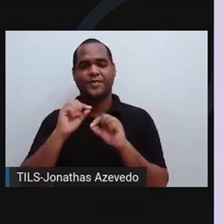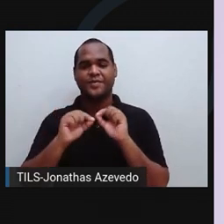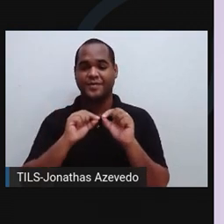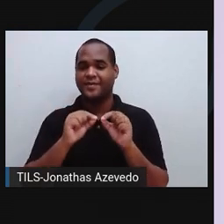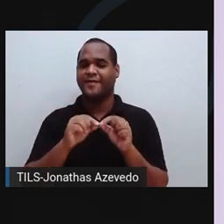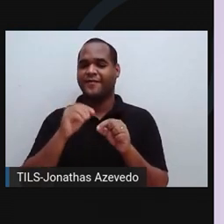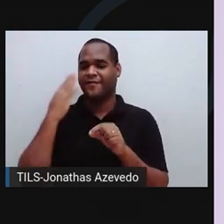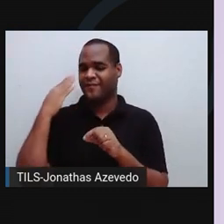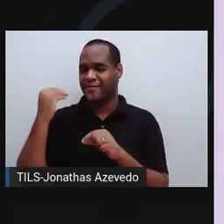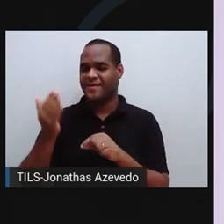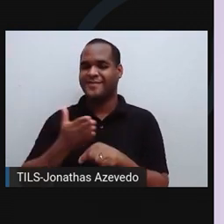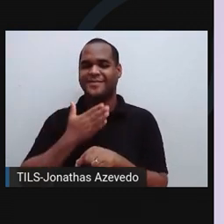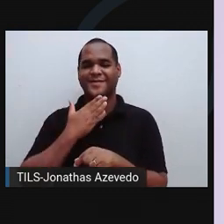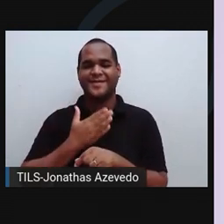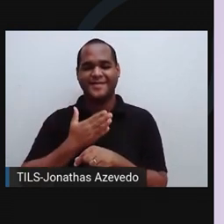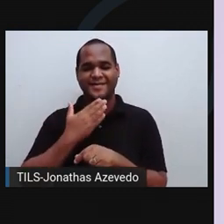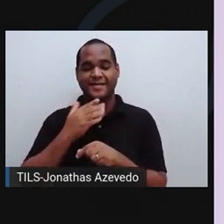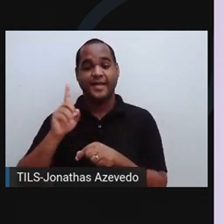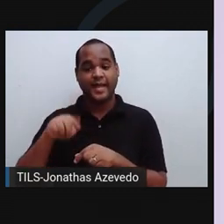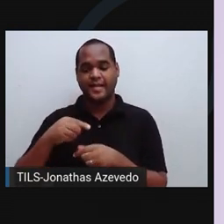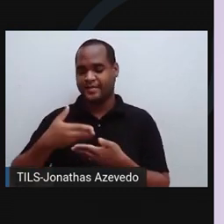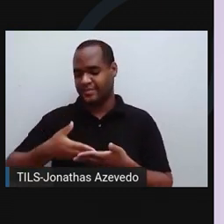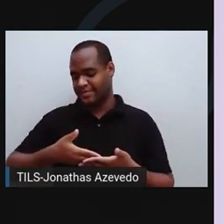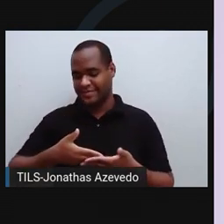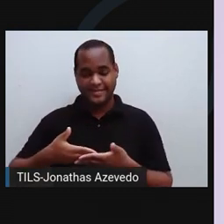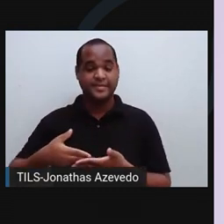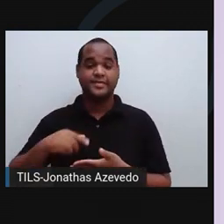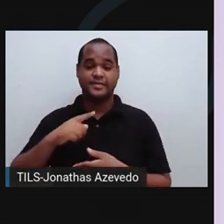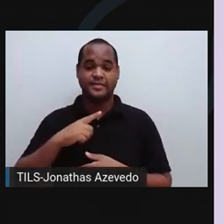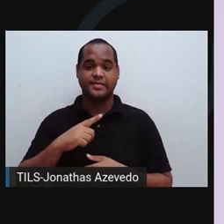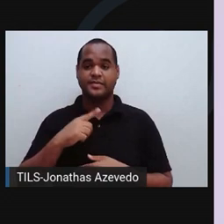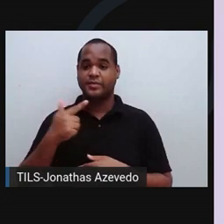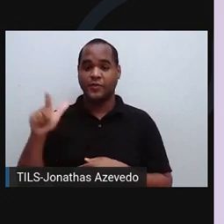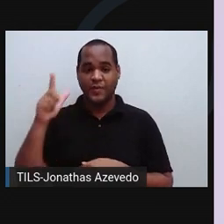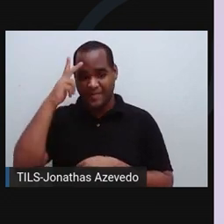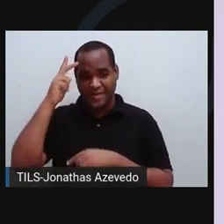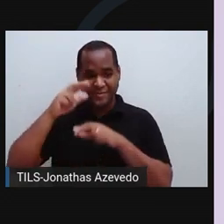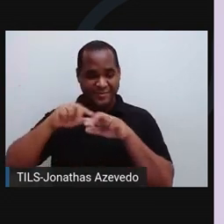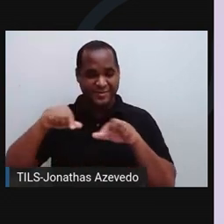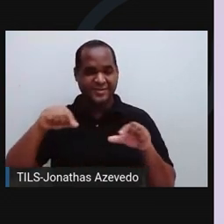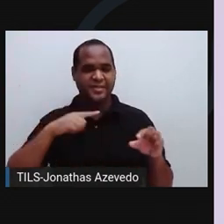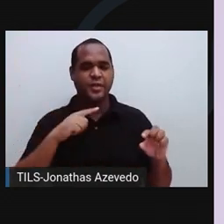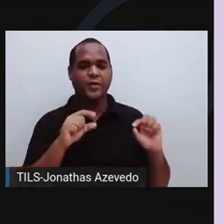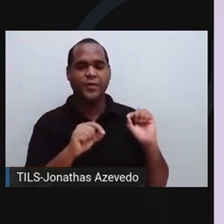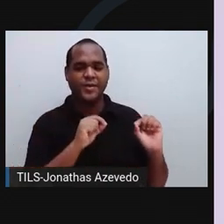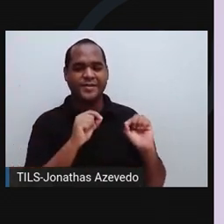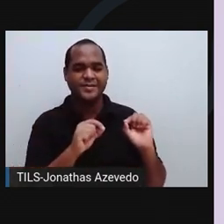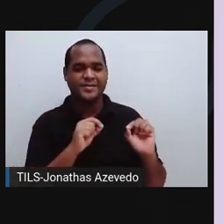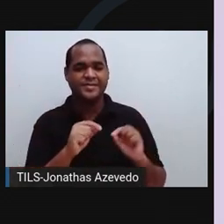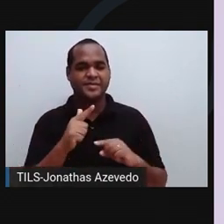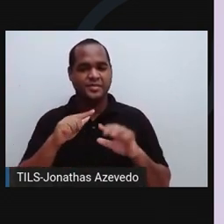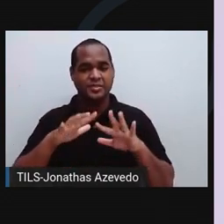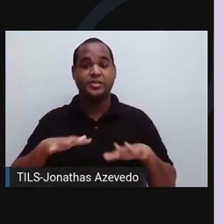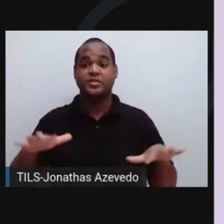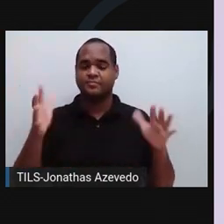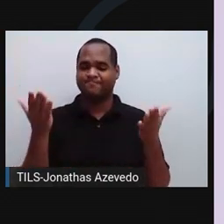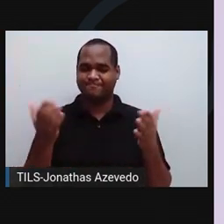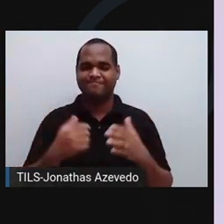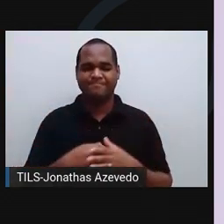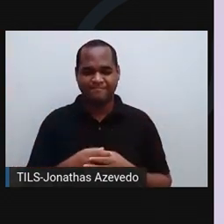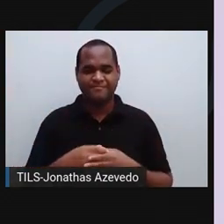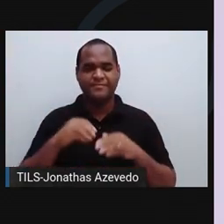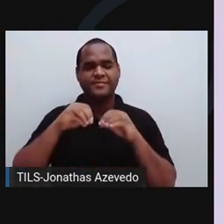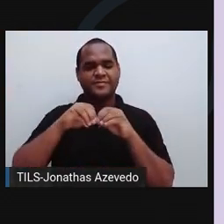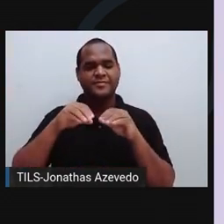famosa que o Enem adora, que é a malária. A malária, então, galera, é transmitida pelo